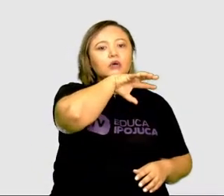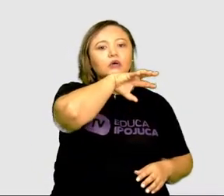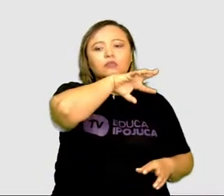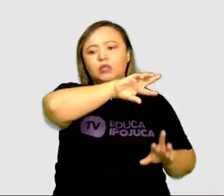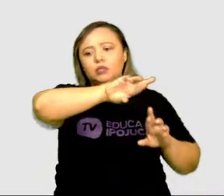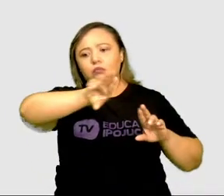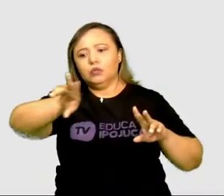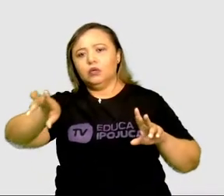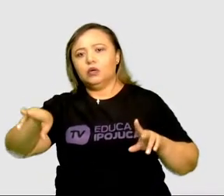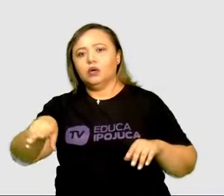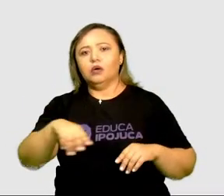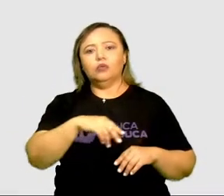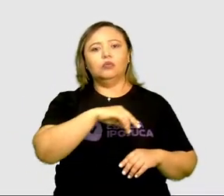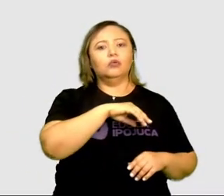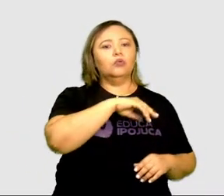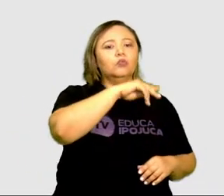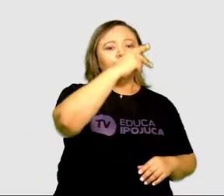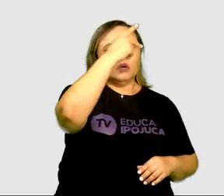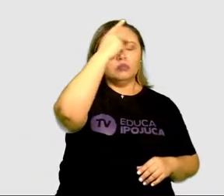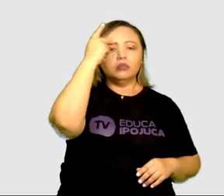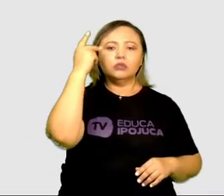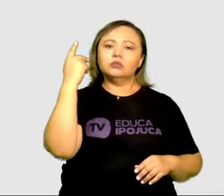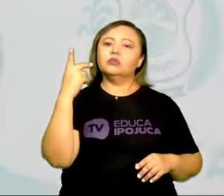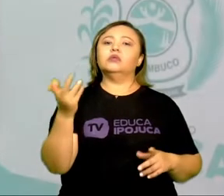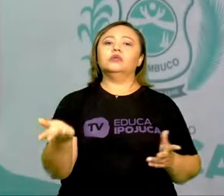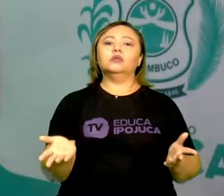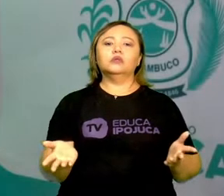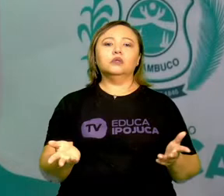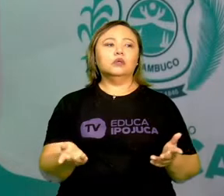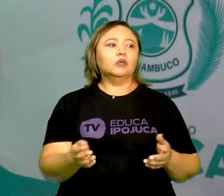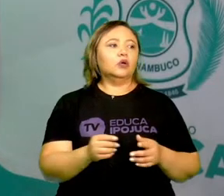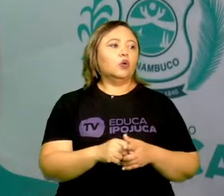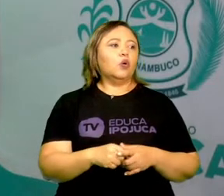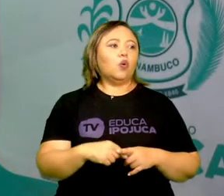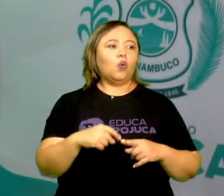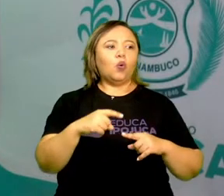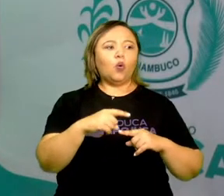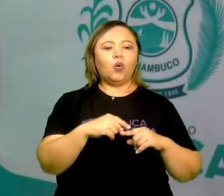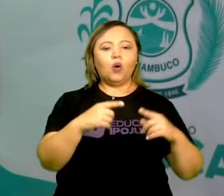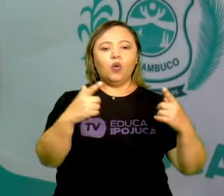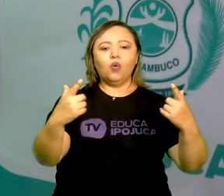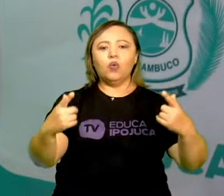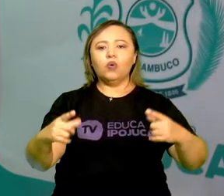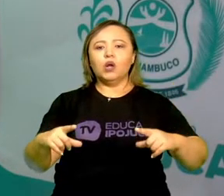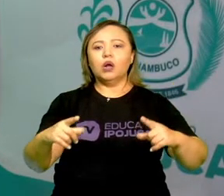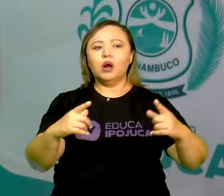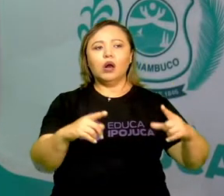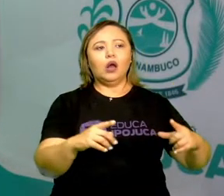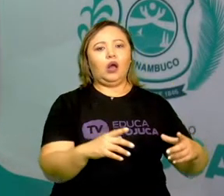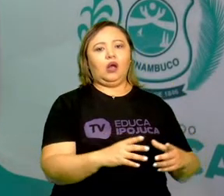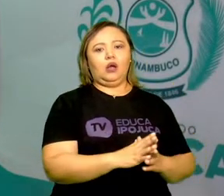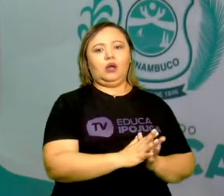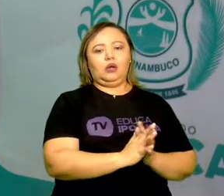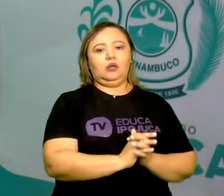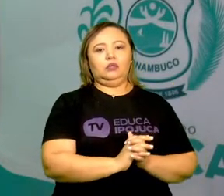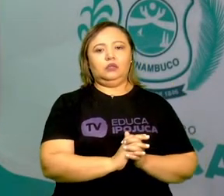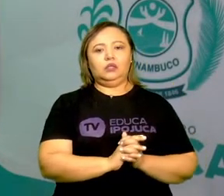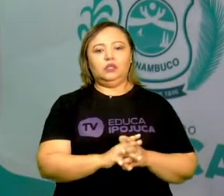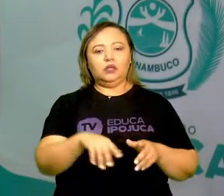ser uma pessoa, ou também pode ser um determinado local, um lugar.